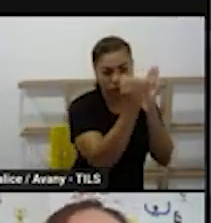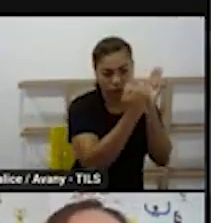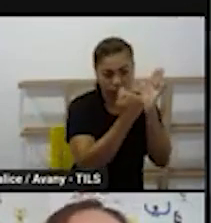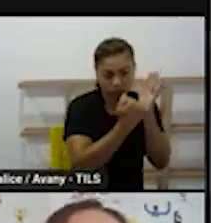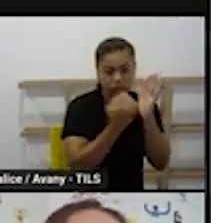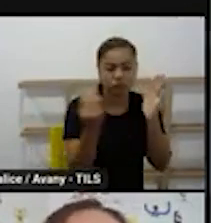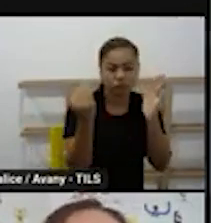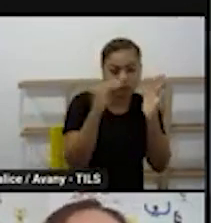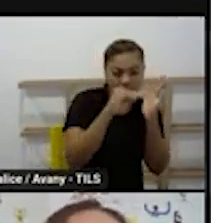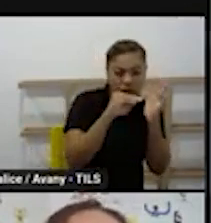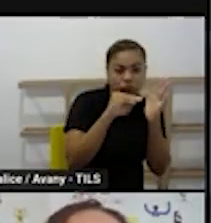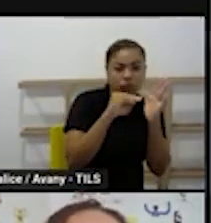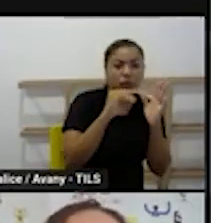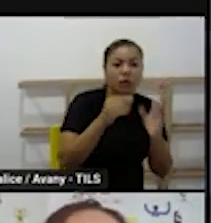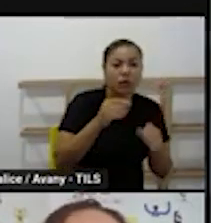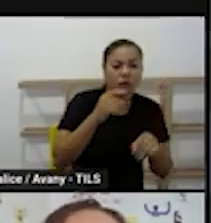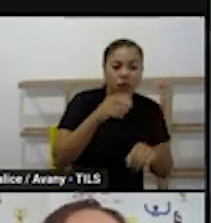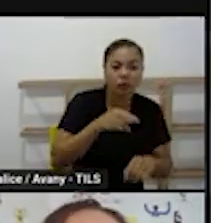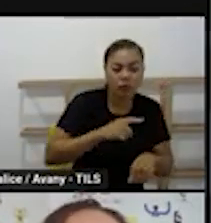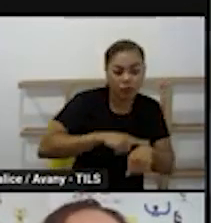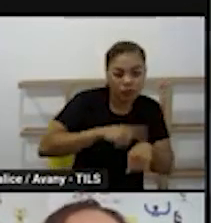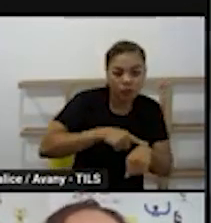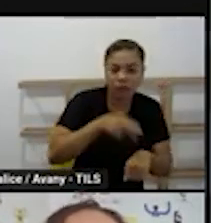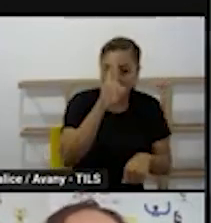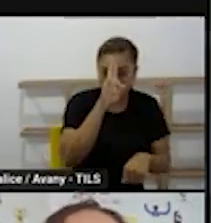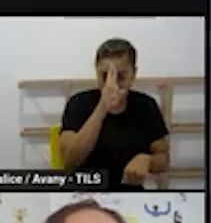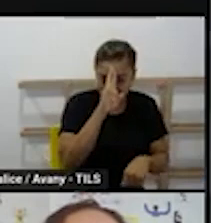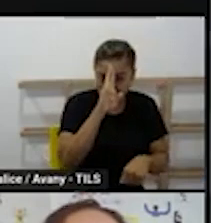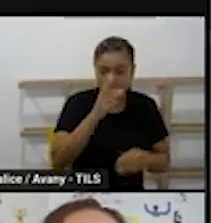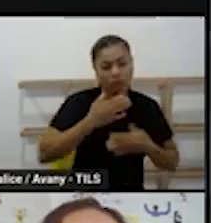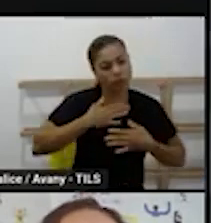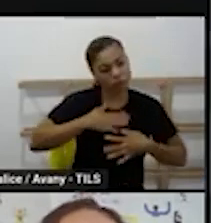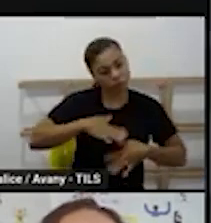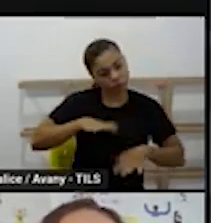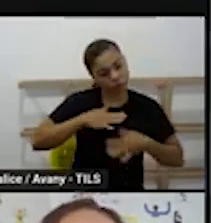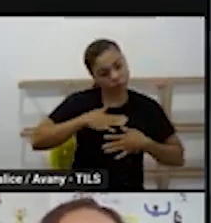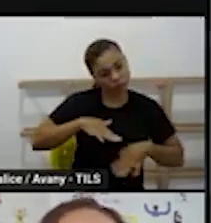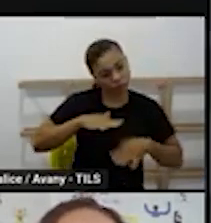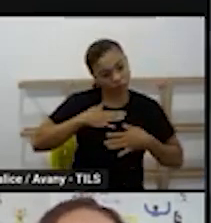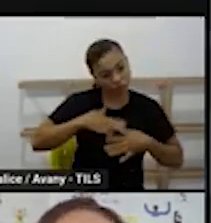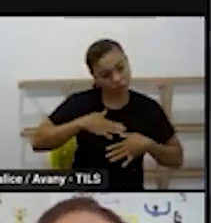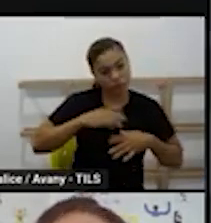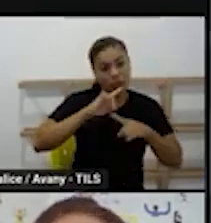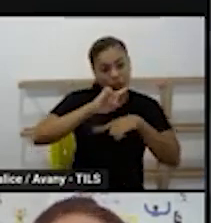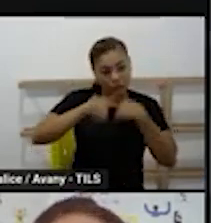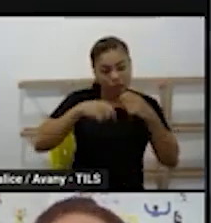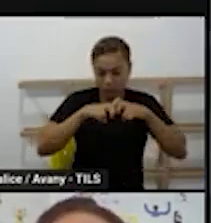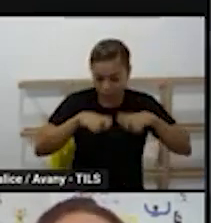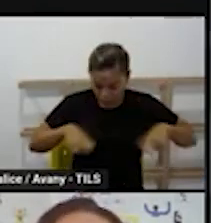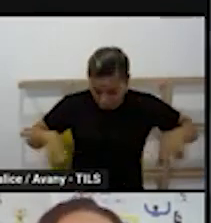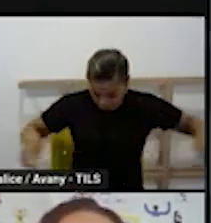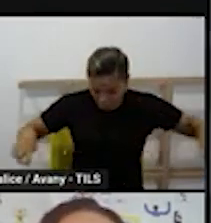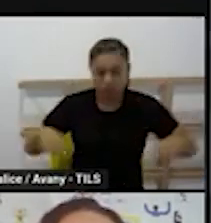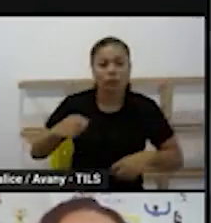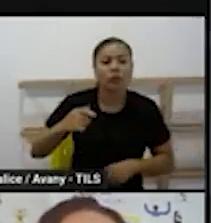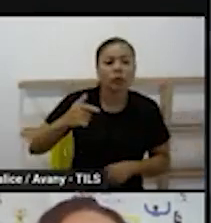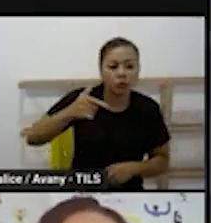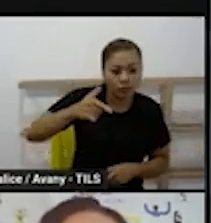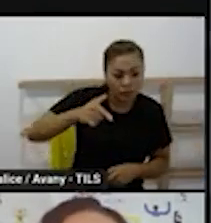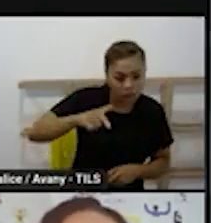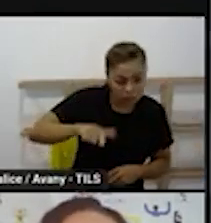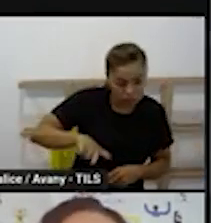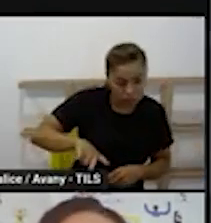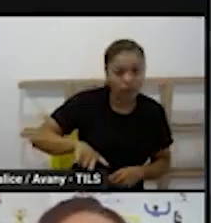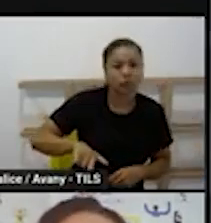no horário do almoço e aí o descanso a roda aí vem uma segunda roda um tempo integral uma segunda